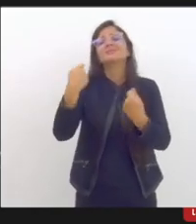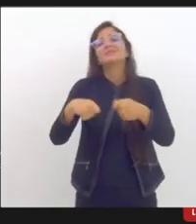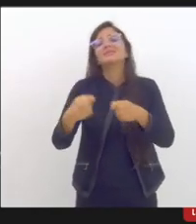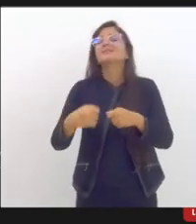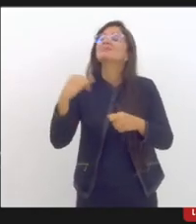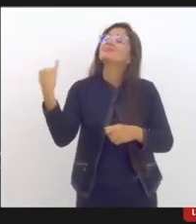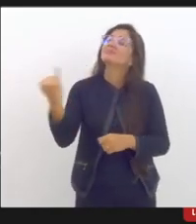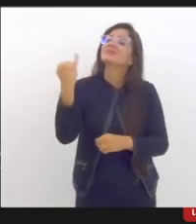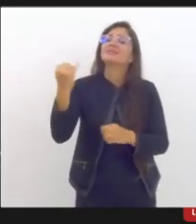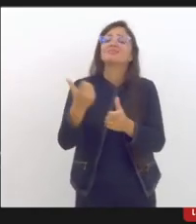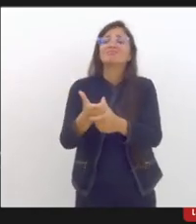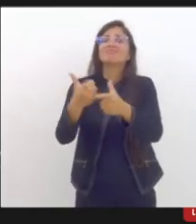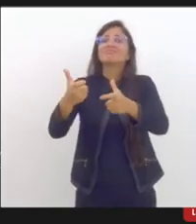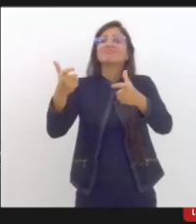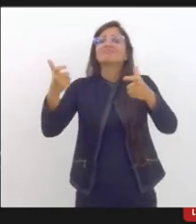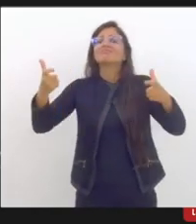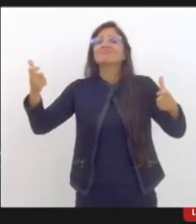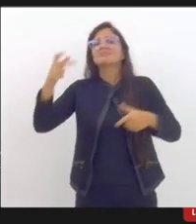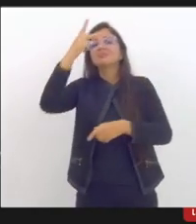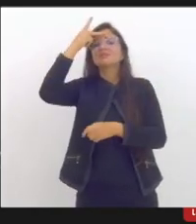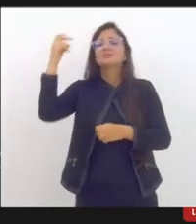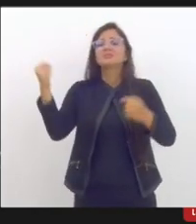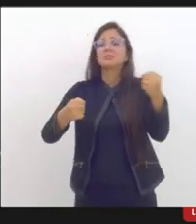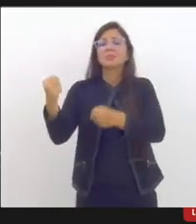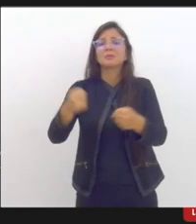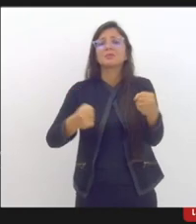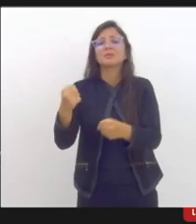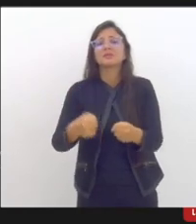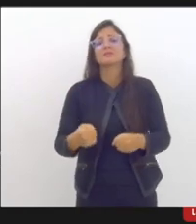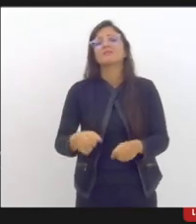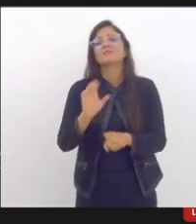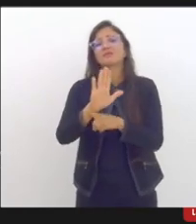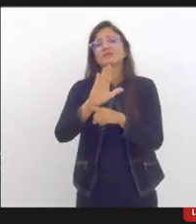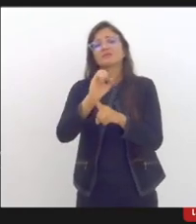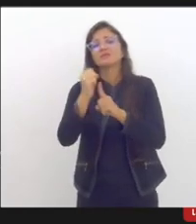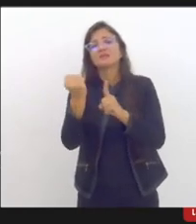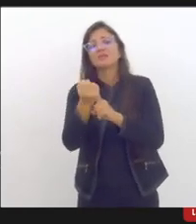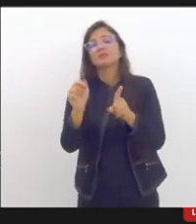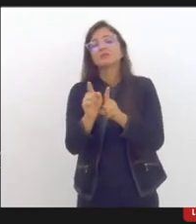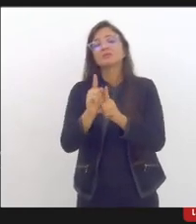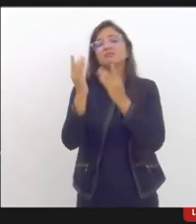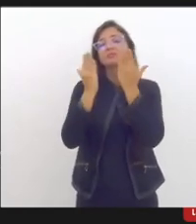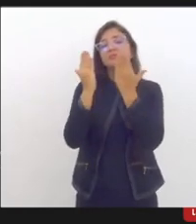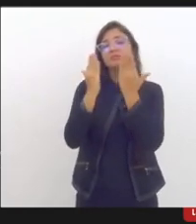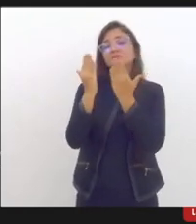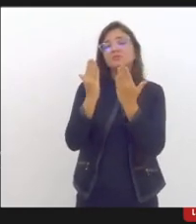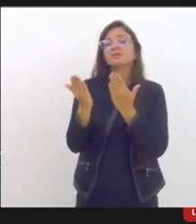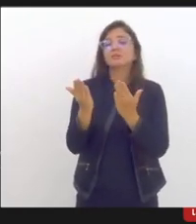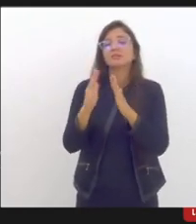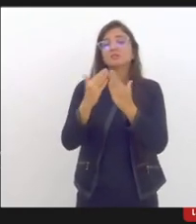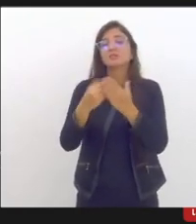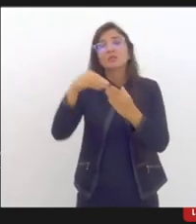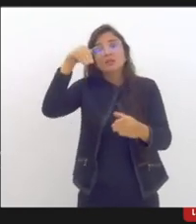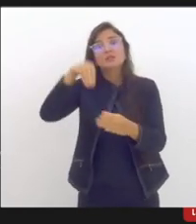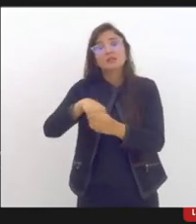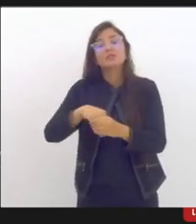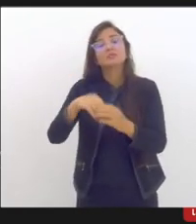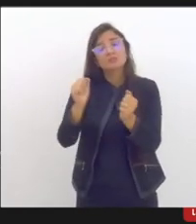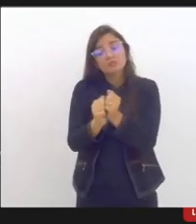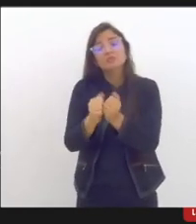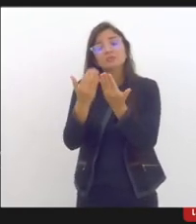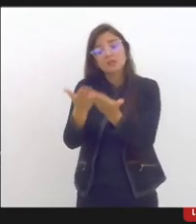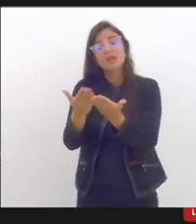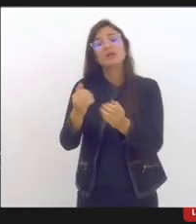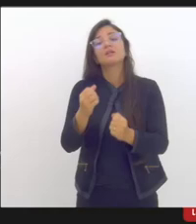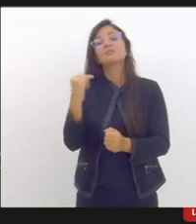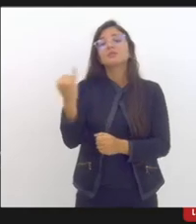importância dessa ampliação e pensada mesmo a colocação não apenas na rede mas nas escolas mesmo diretamente com as unidades de